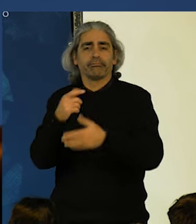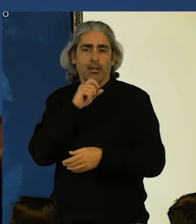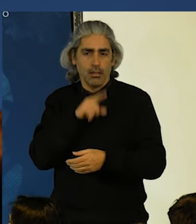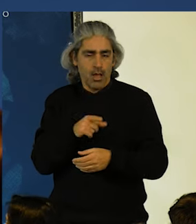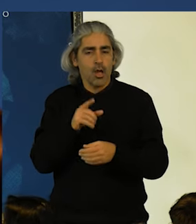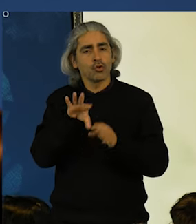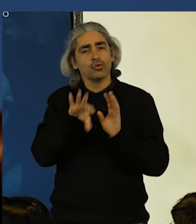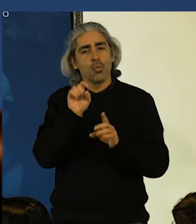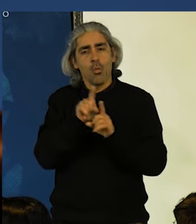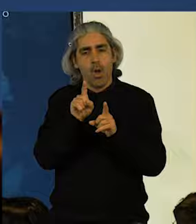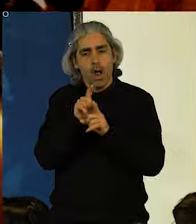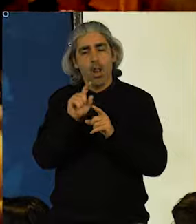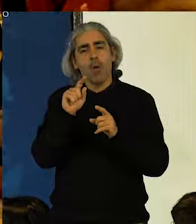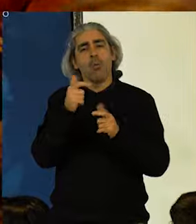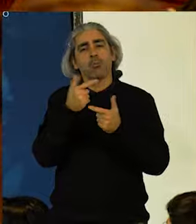como propõe o Bloco.